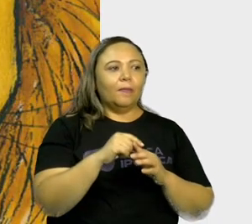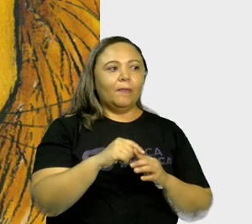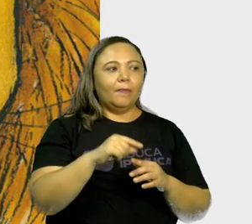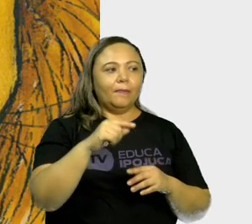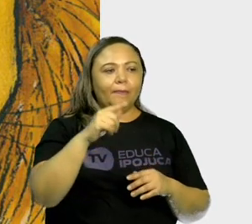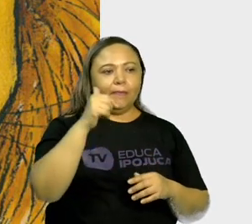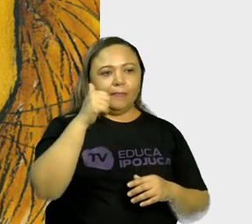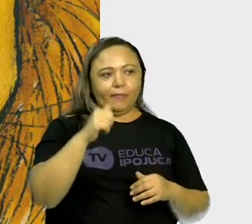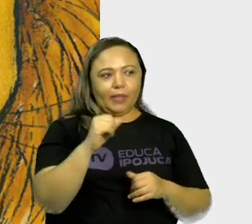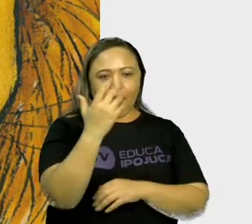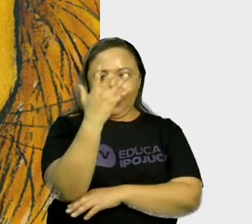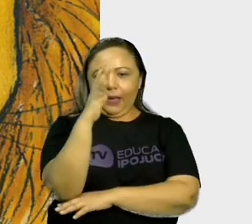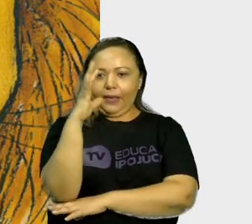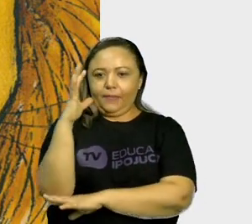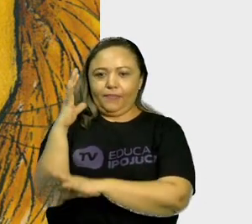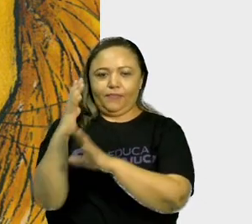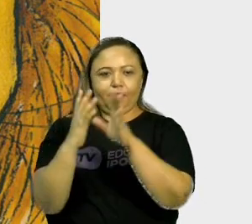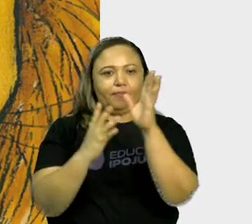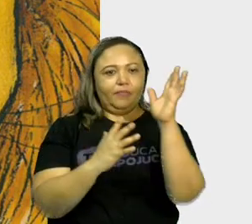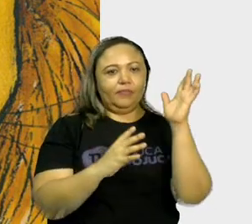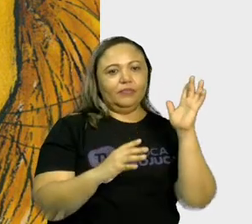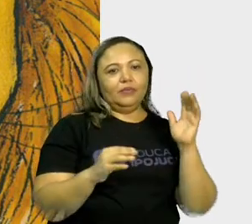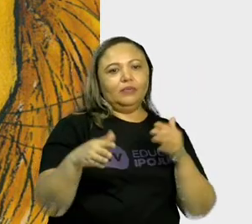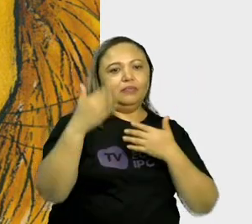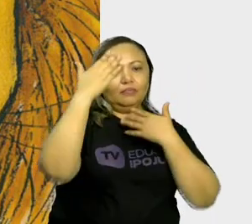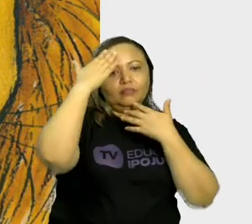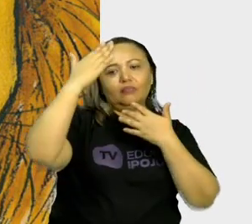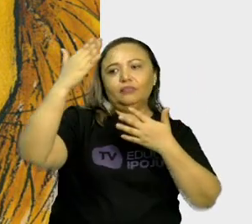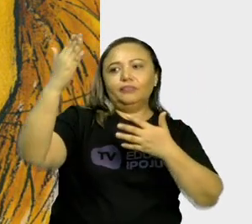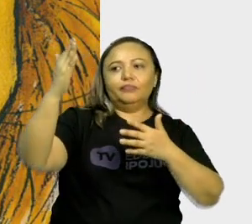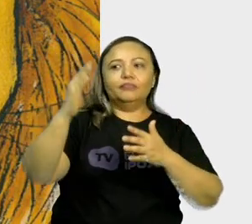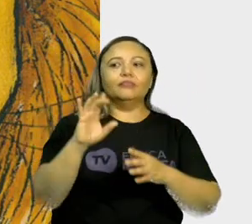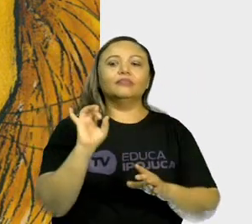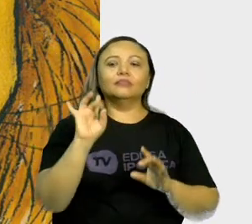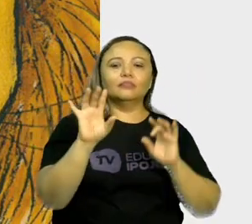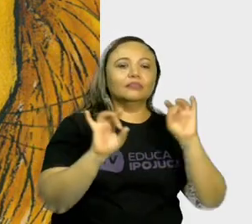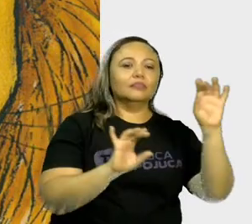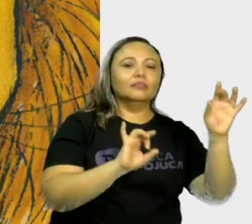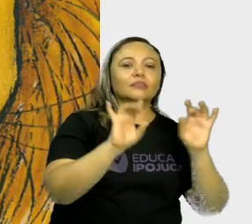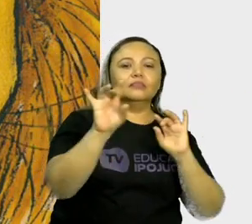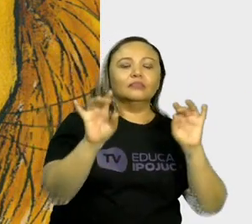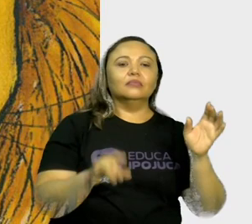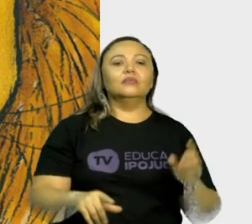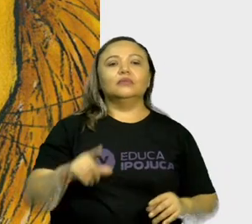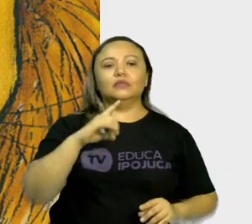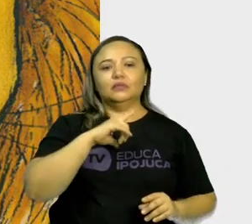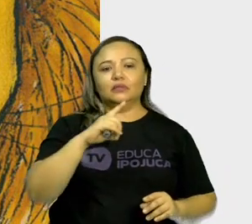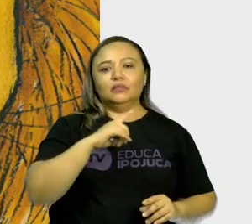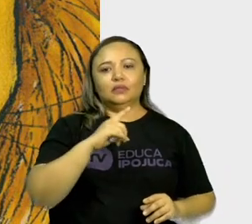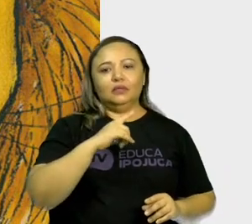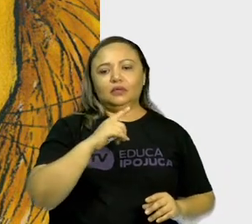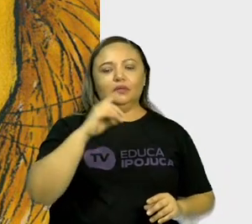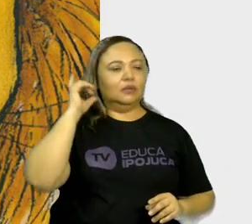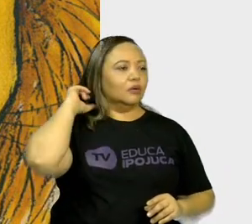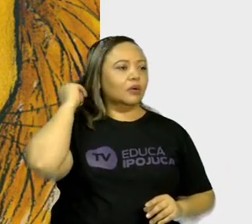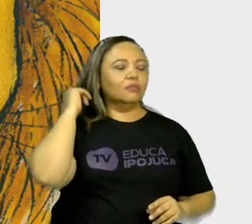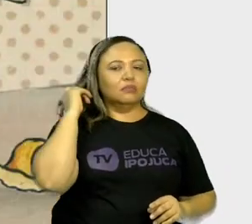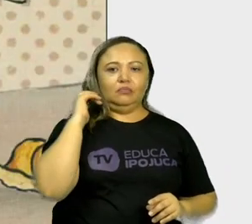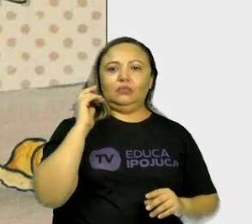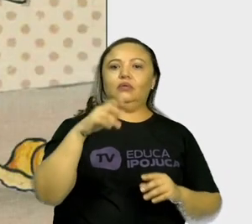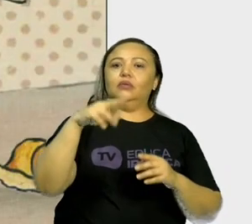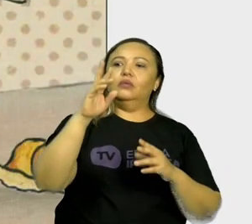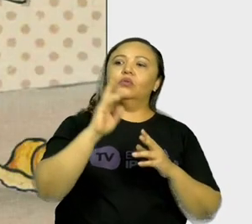Mãe natureza, muito obrigado. Cada um tem um penteado.